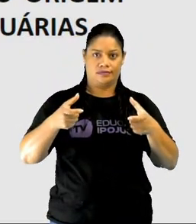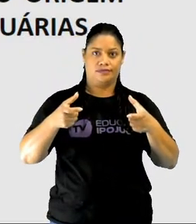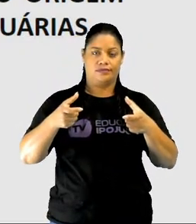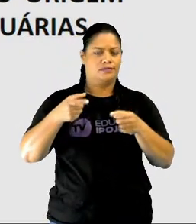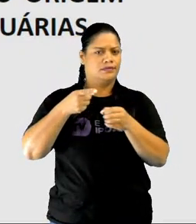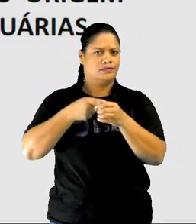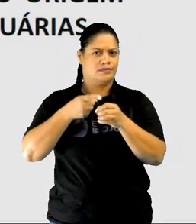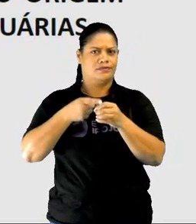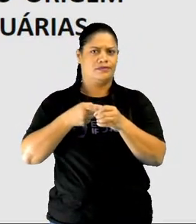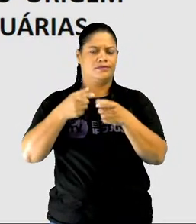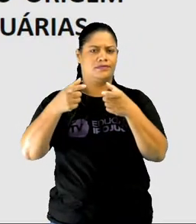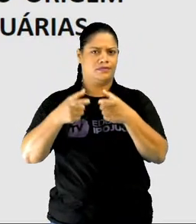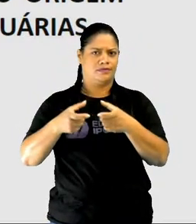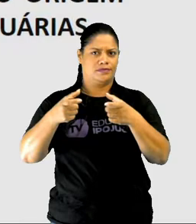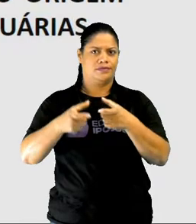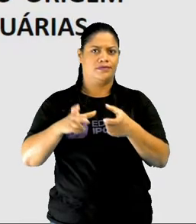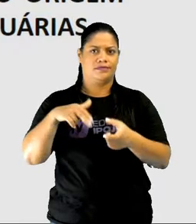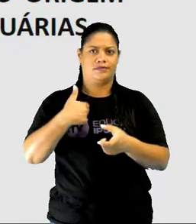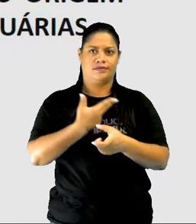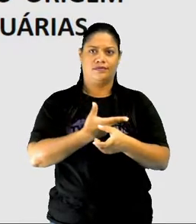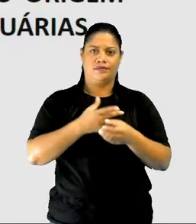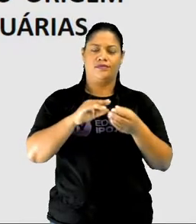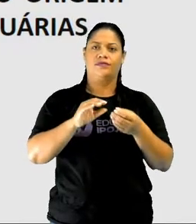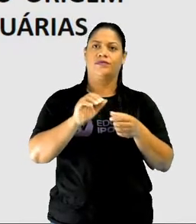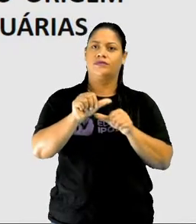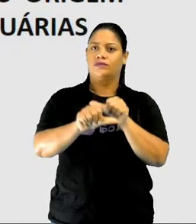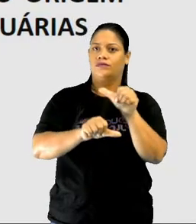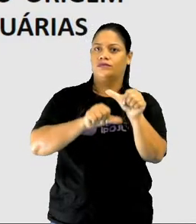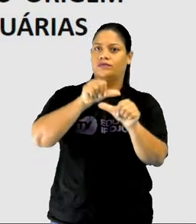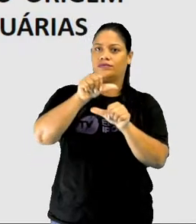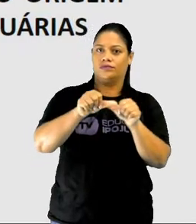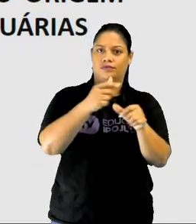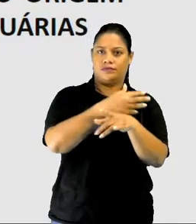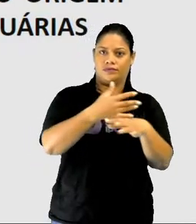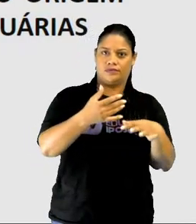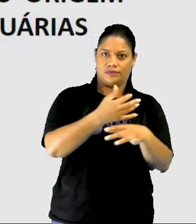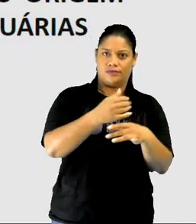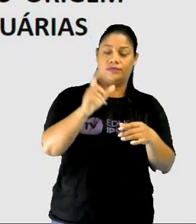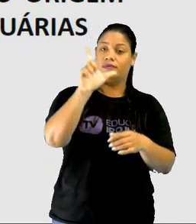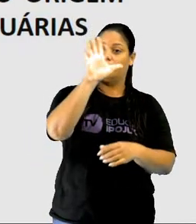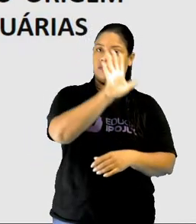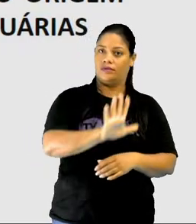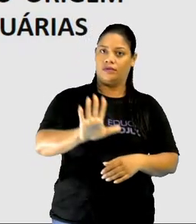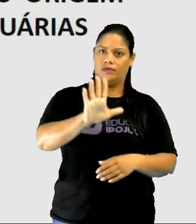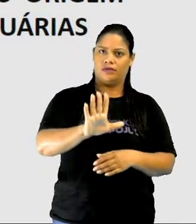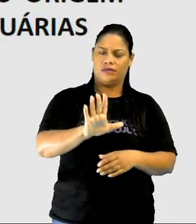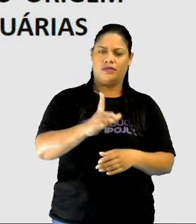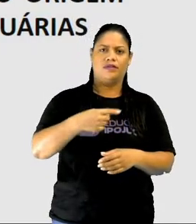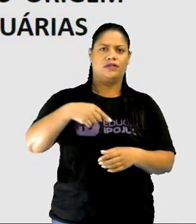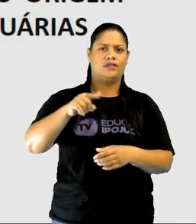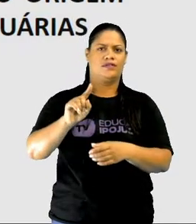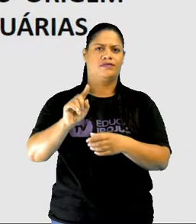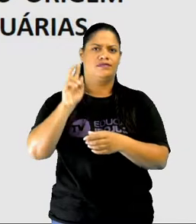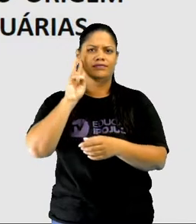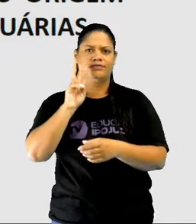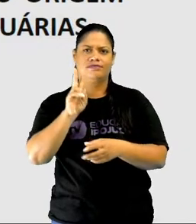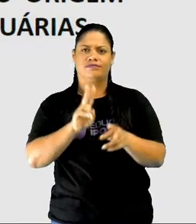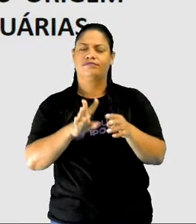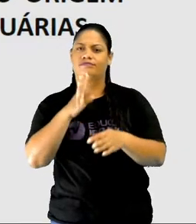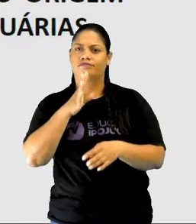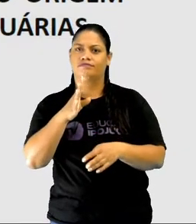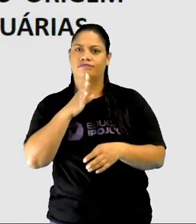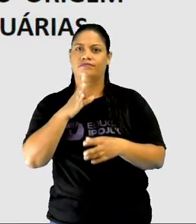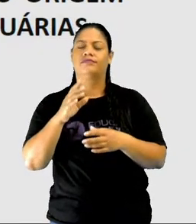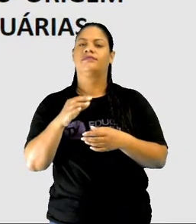partir daquele momento que a gente saiu do litoral e foi para o interior, a gente começou a perceber que poderia